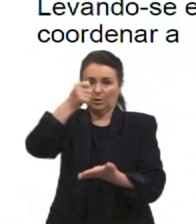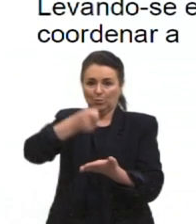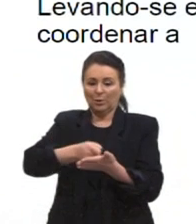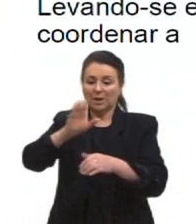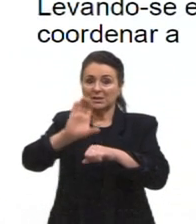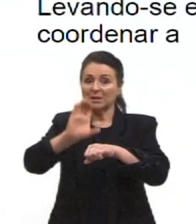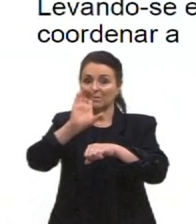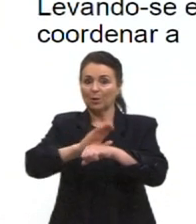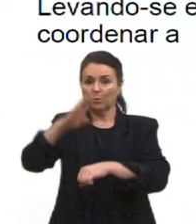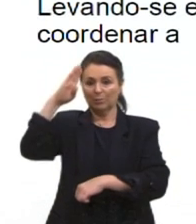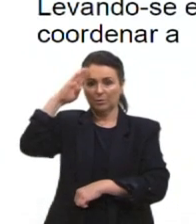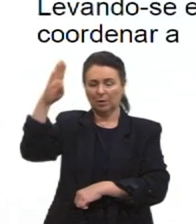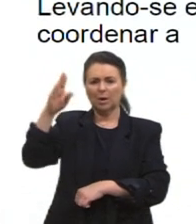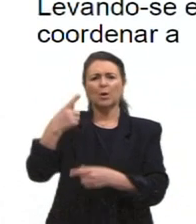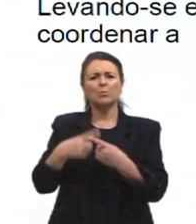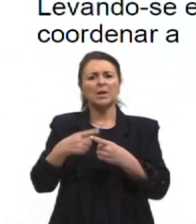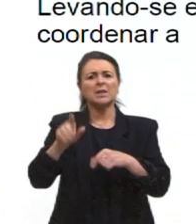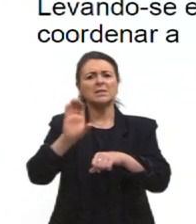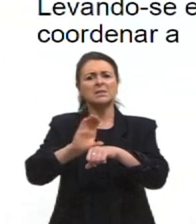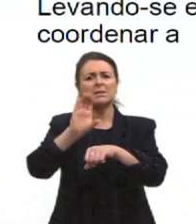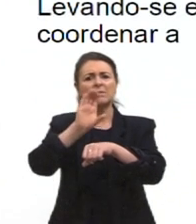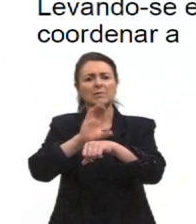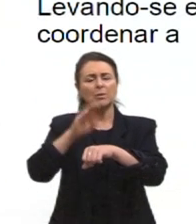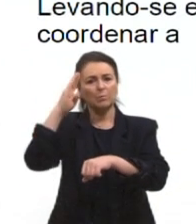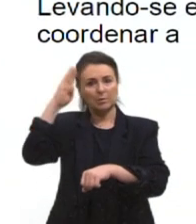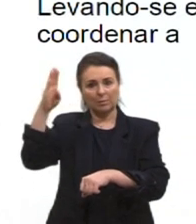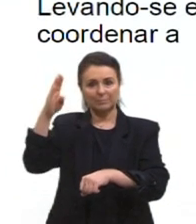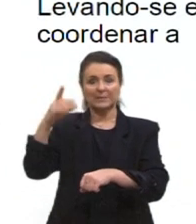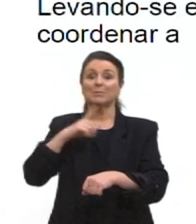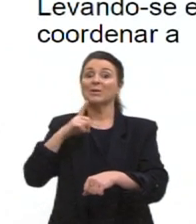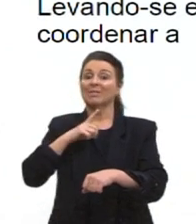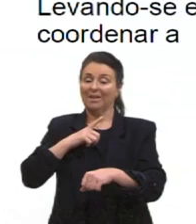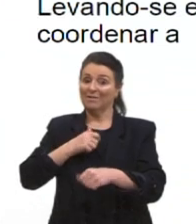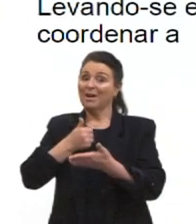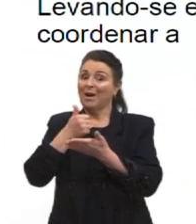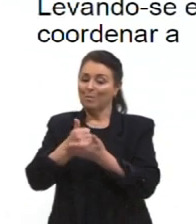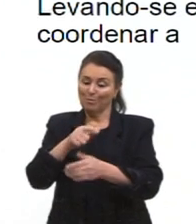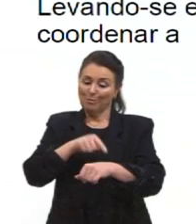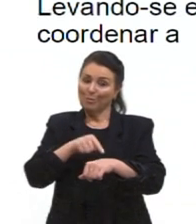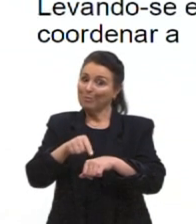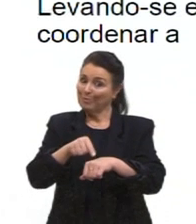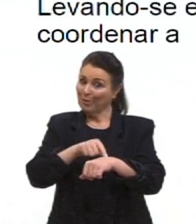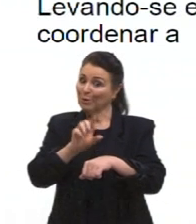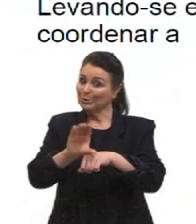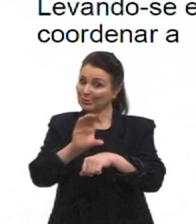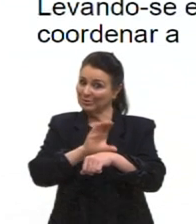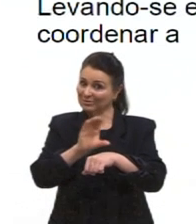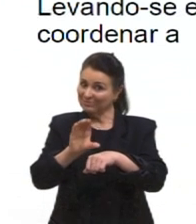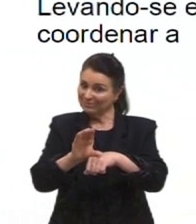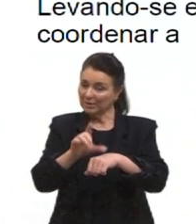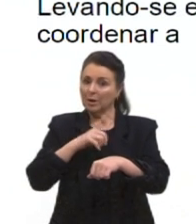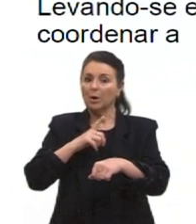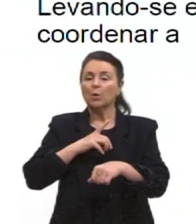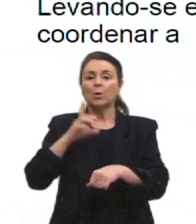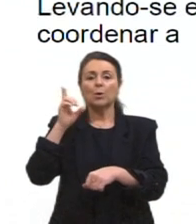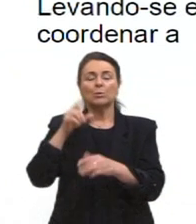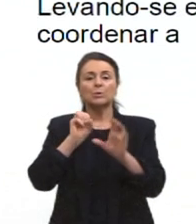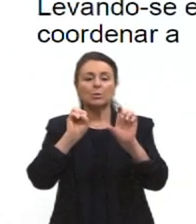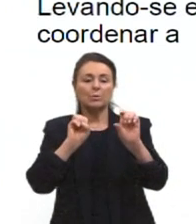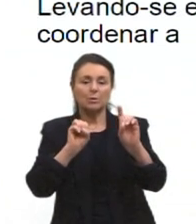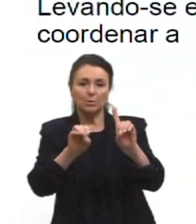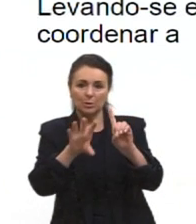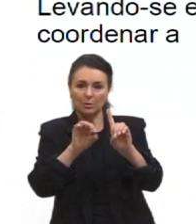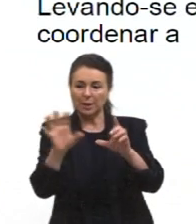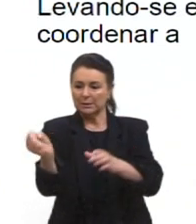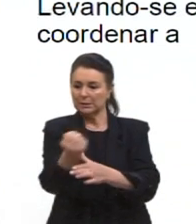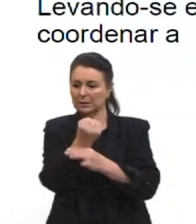-militares. Por que civil-militar? Porque teve apoio dos civis também. Com base na doutrina de segurança nacional